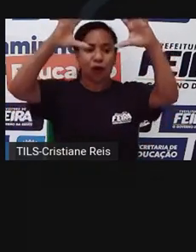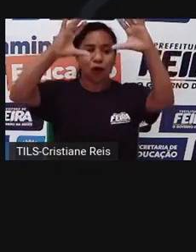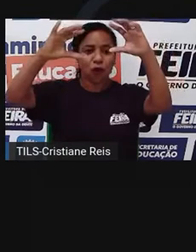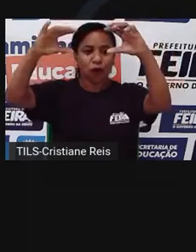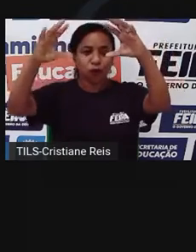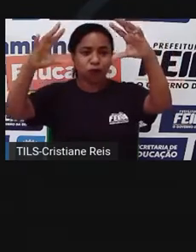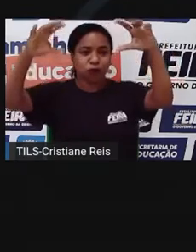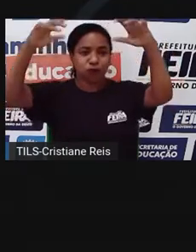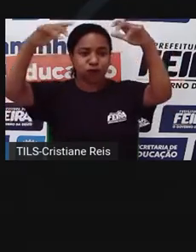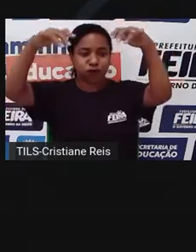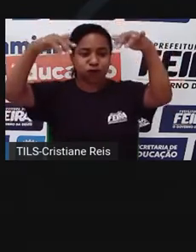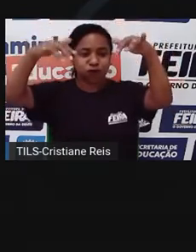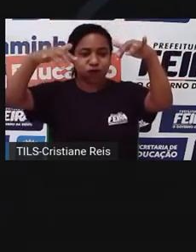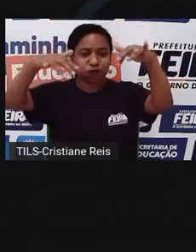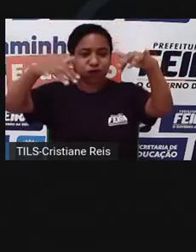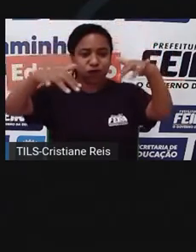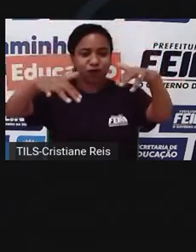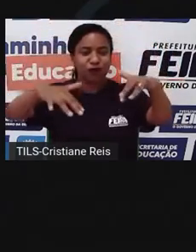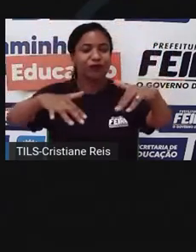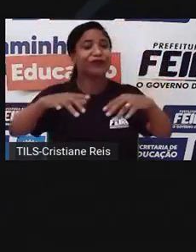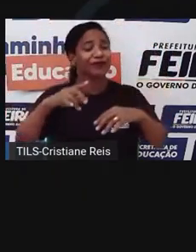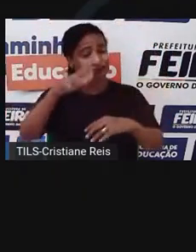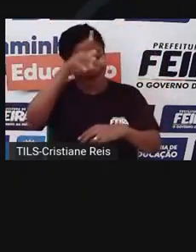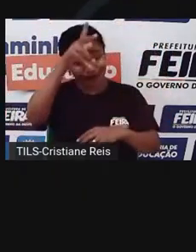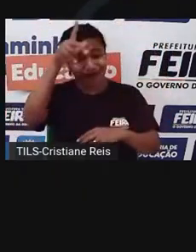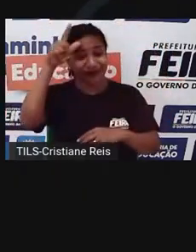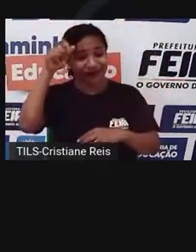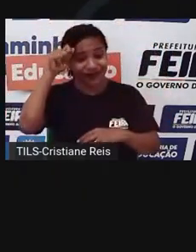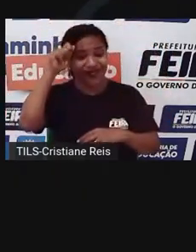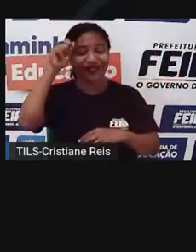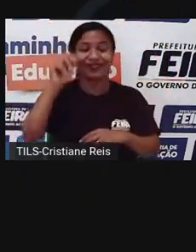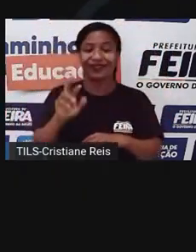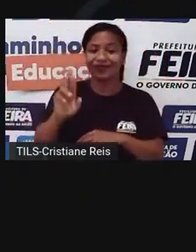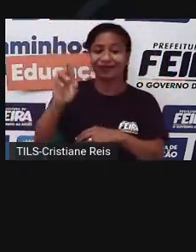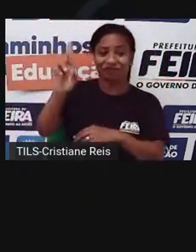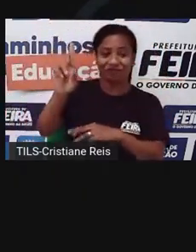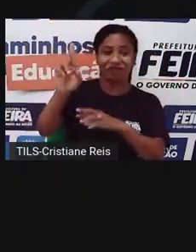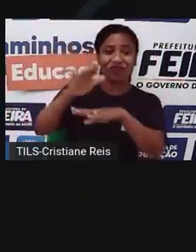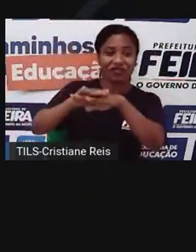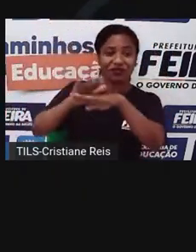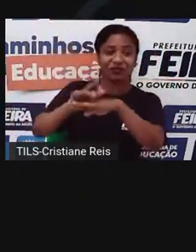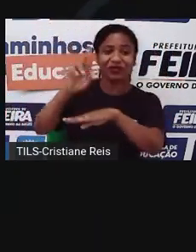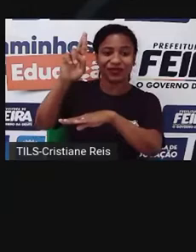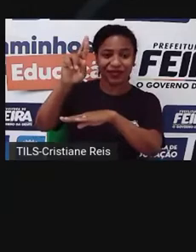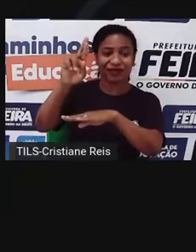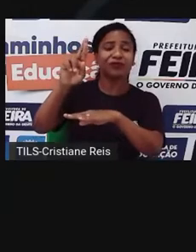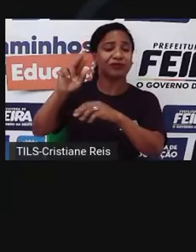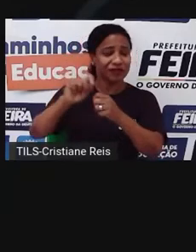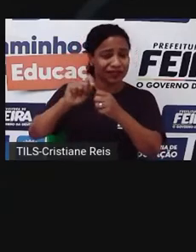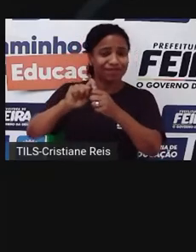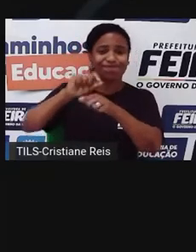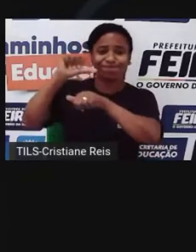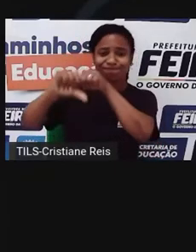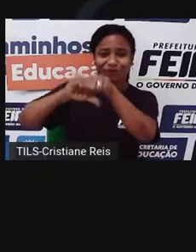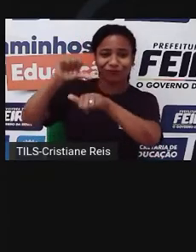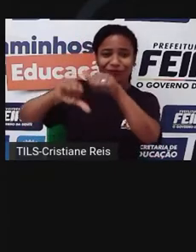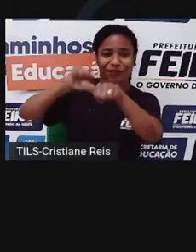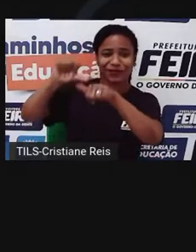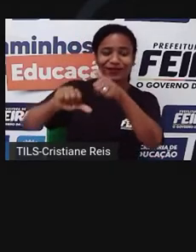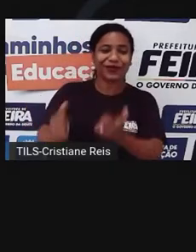Então, a Amazônia realiza serviços ecossistêmicos, como nós chamamos, absolutamente